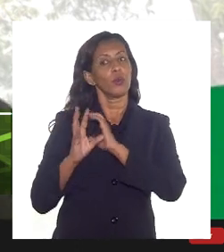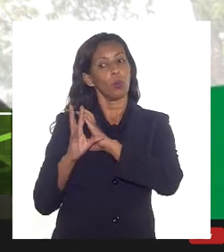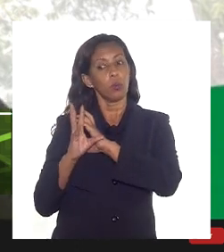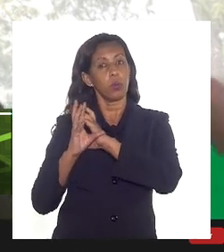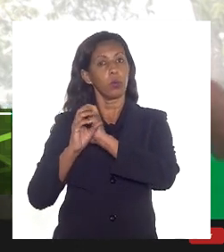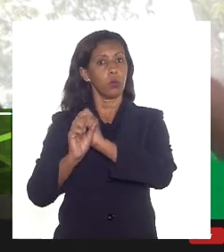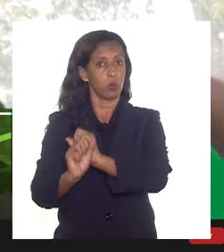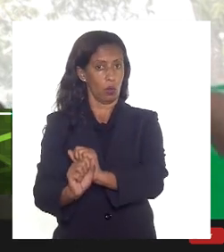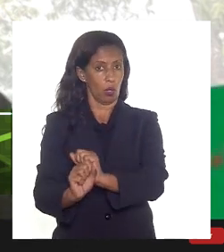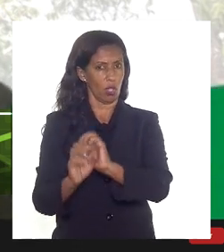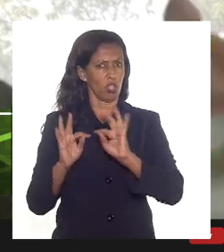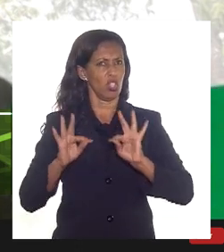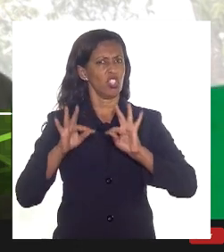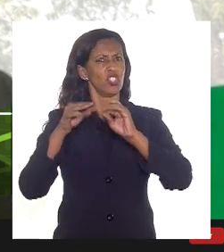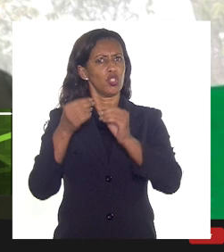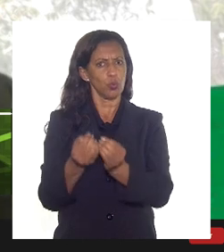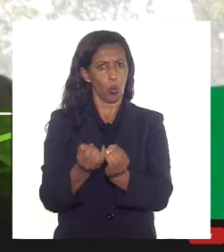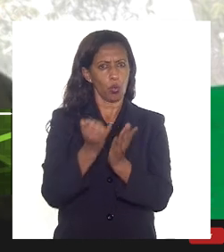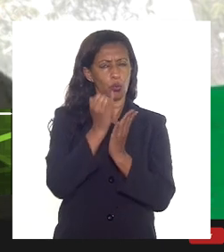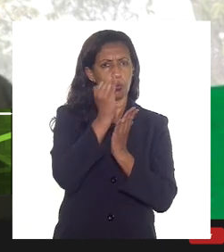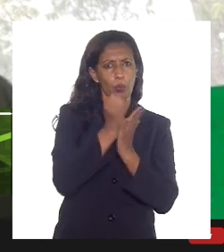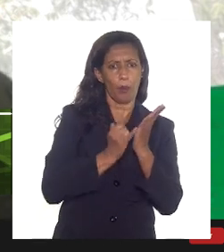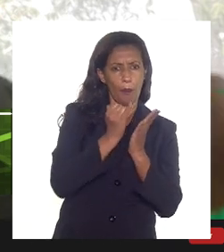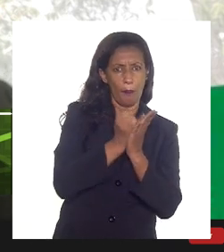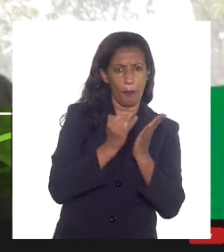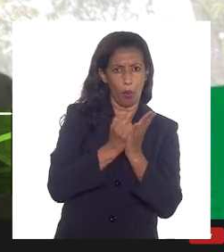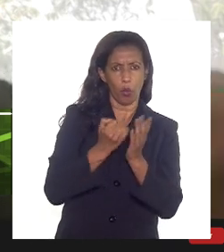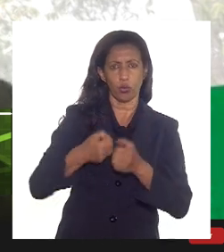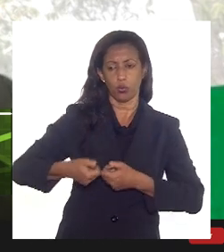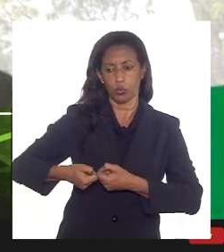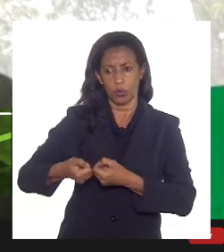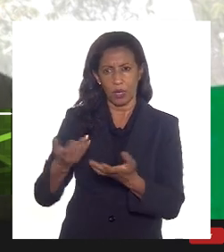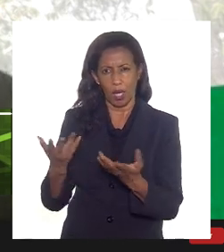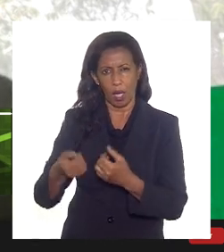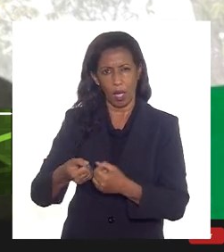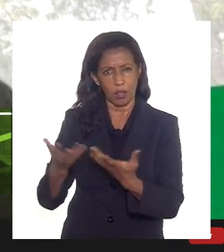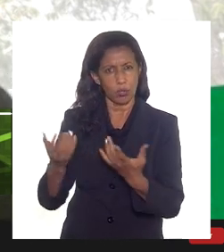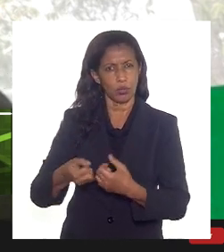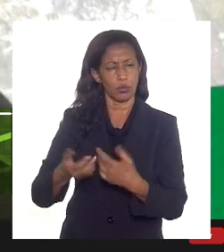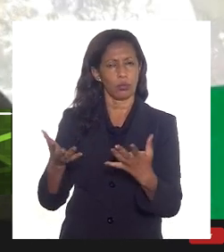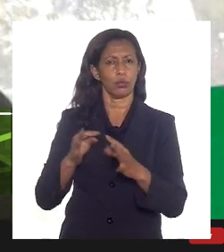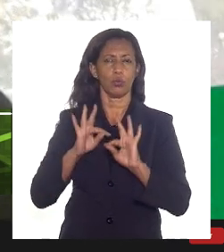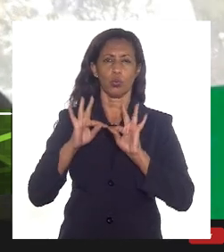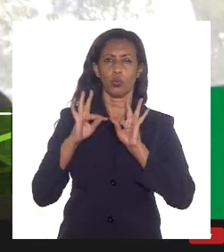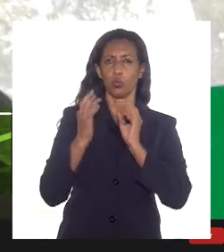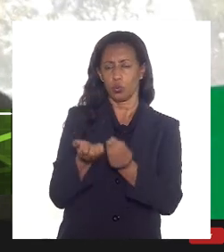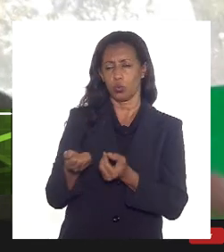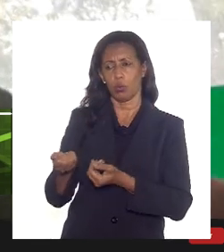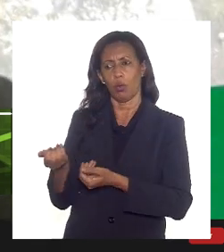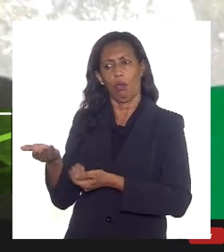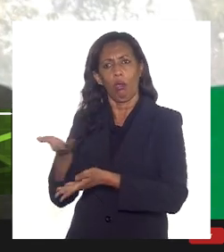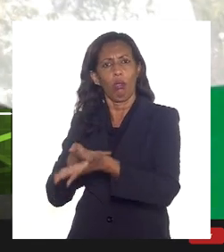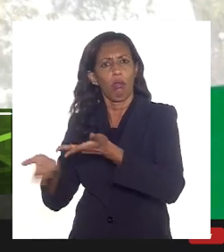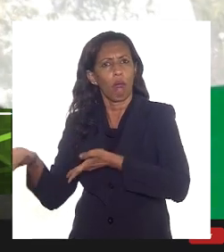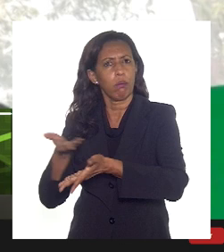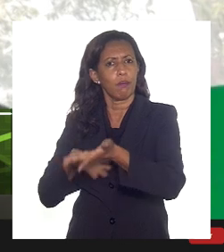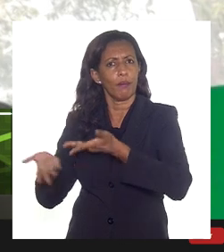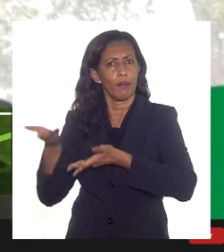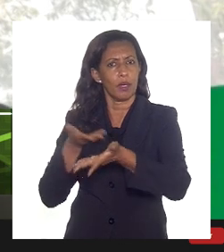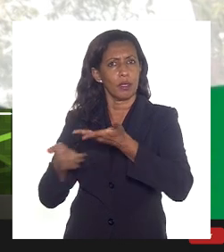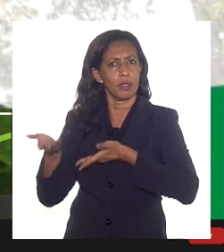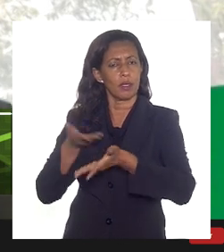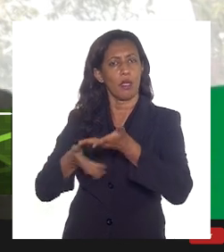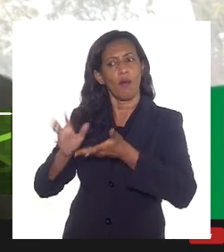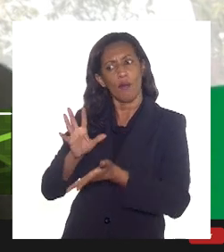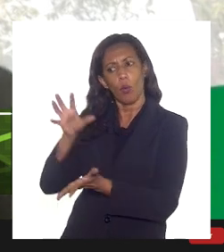de toda a receita e gastos, enfim, todas as variáveis que interferem na participação especial, considerando o campo